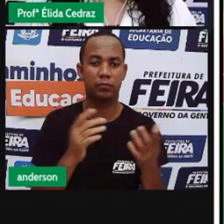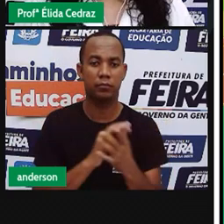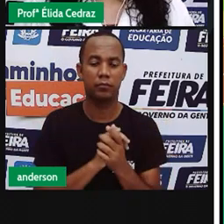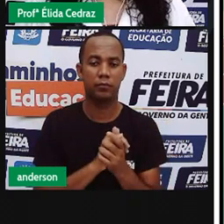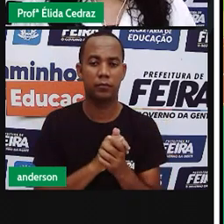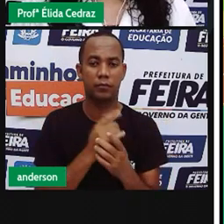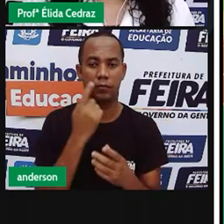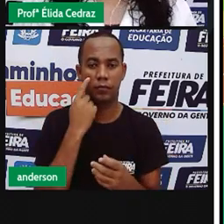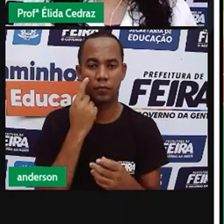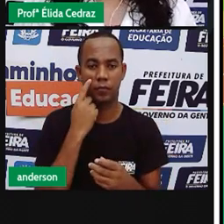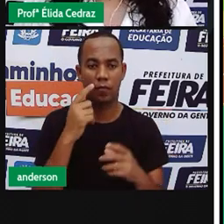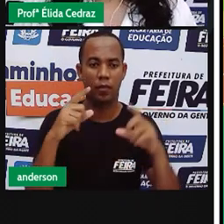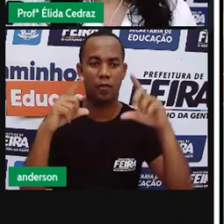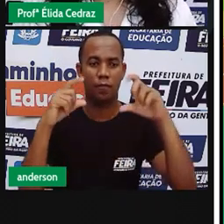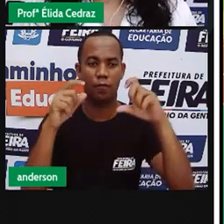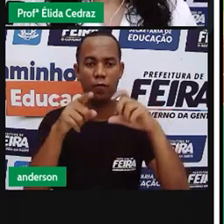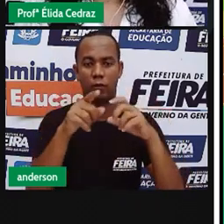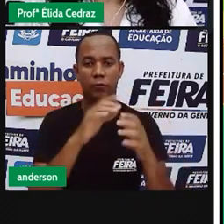Olha aí a imagem.